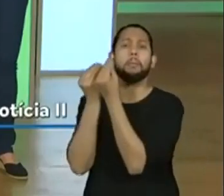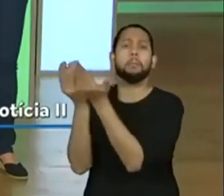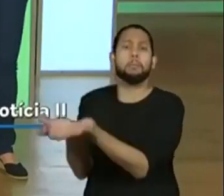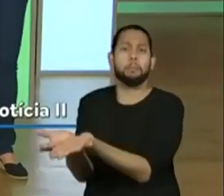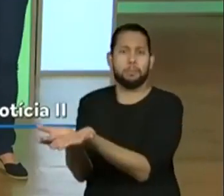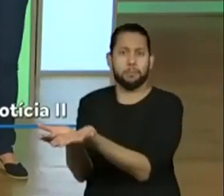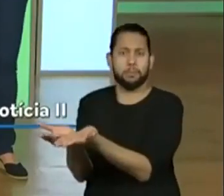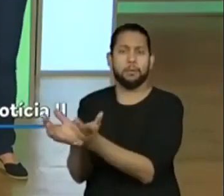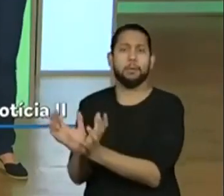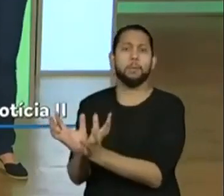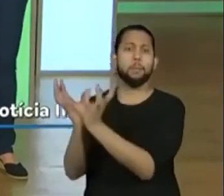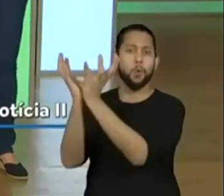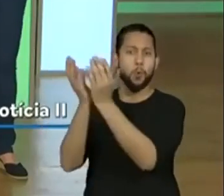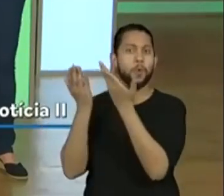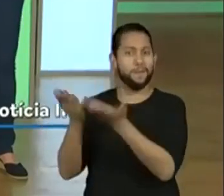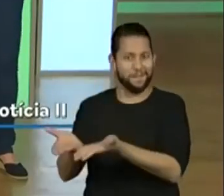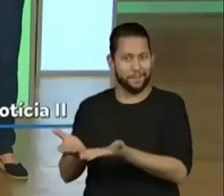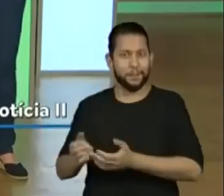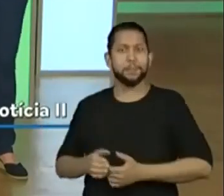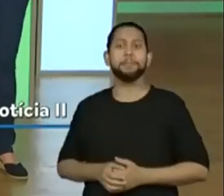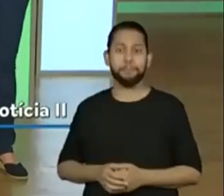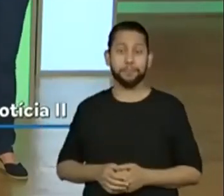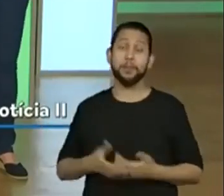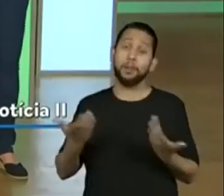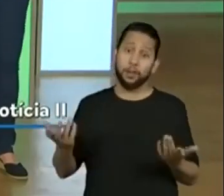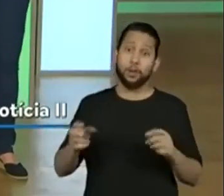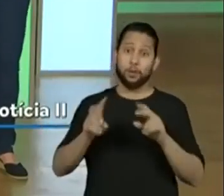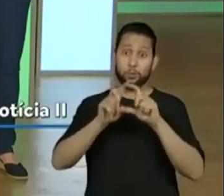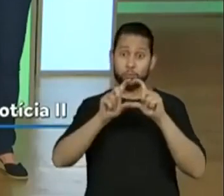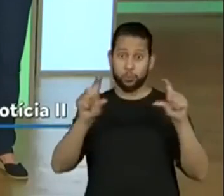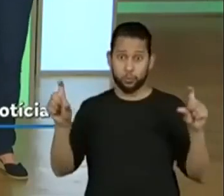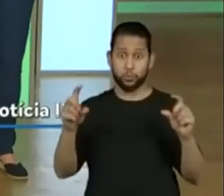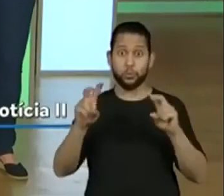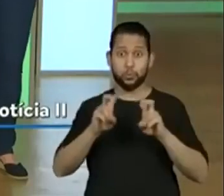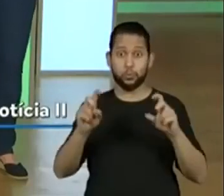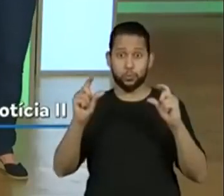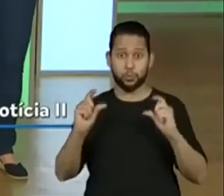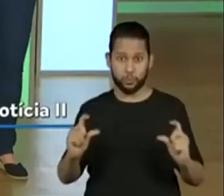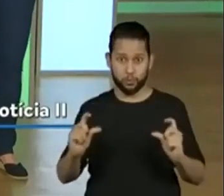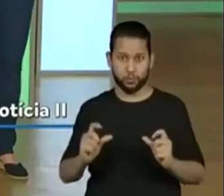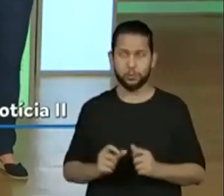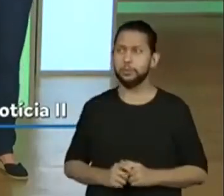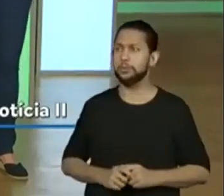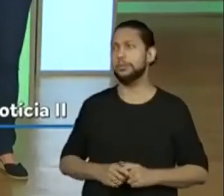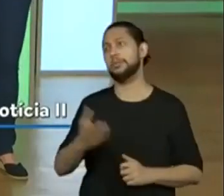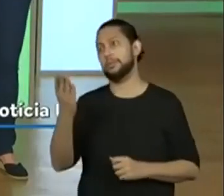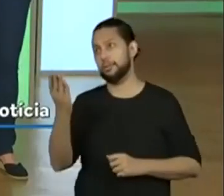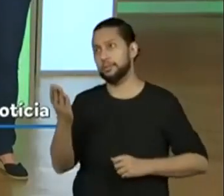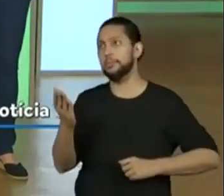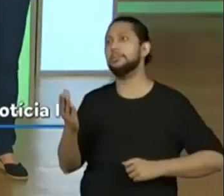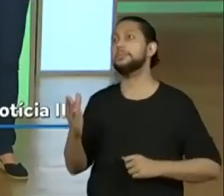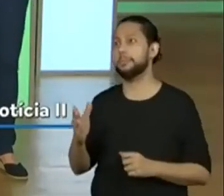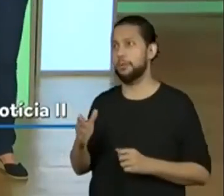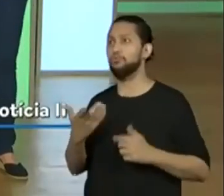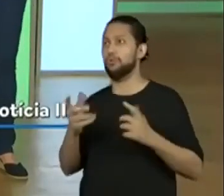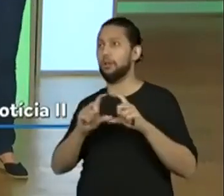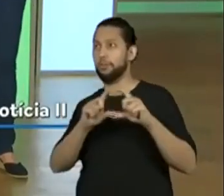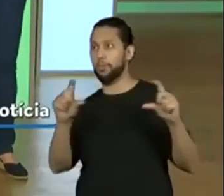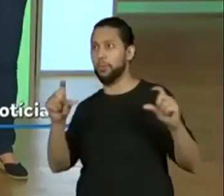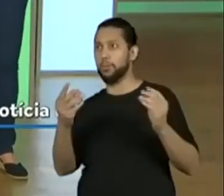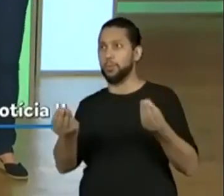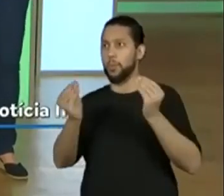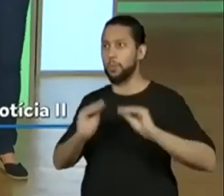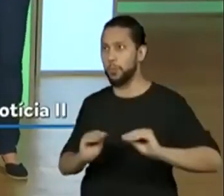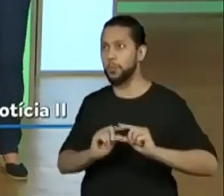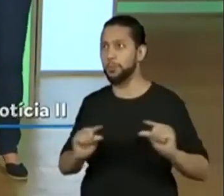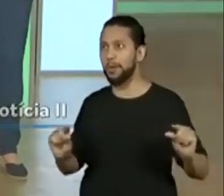a notícia, o título da notícia. Isso. Então vamos verificar. A professora Bruna já até copiou lá o olho para a